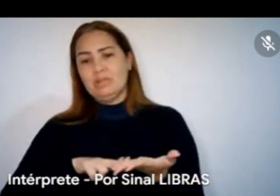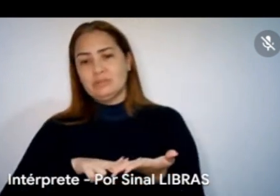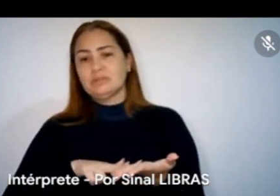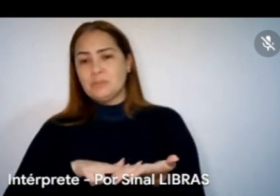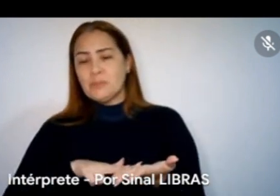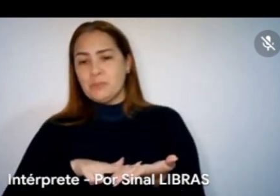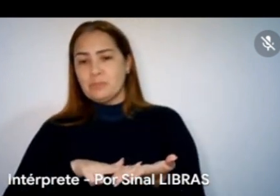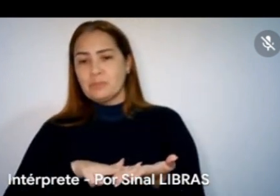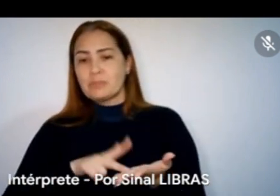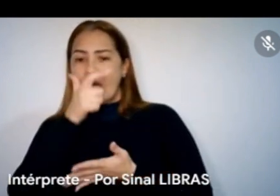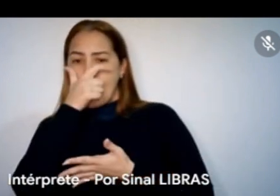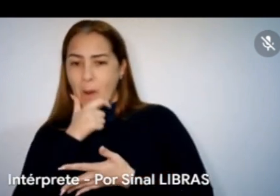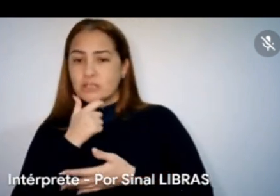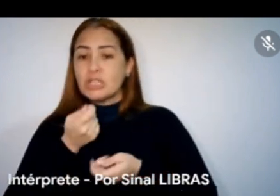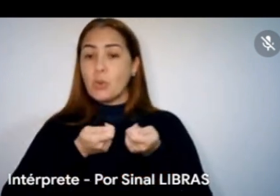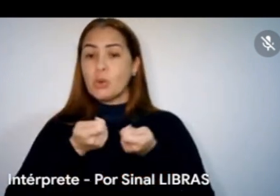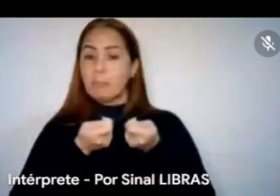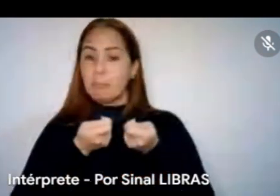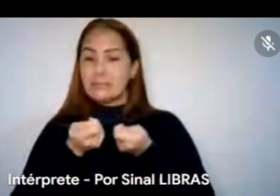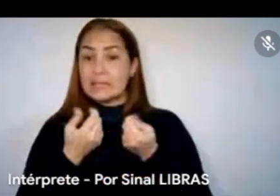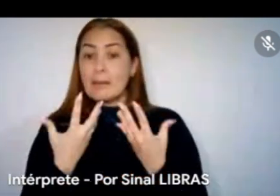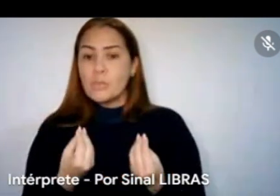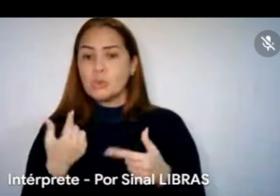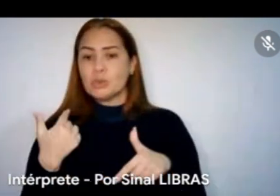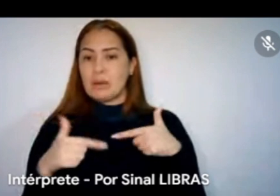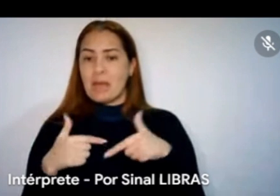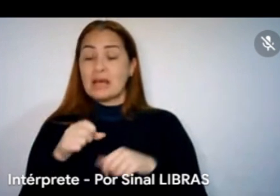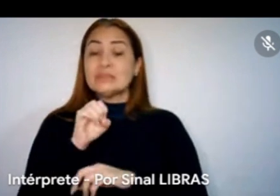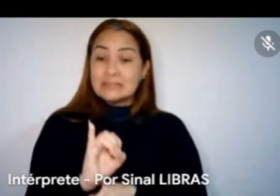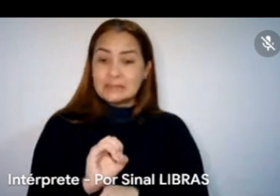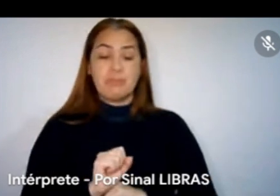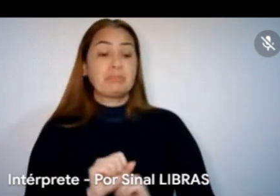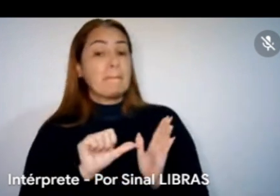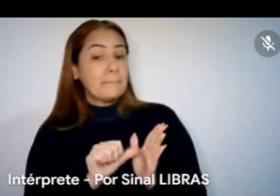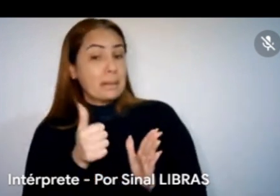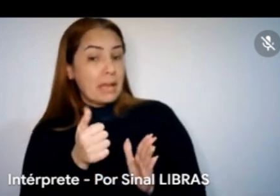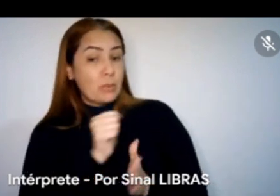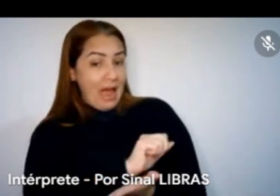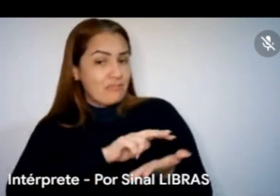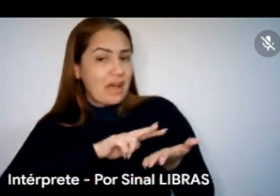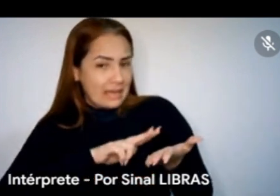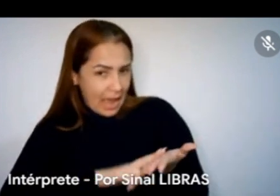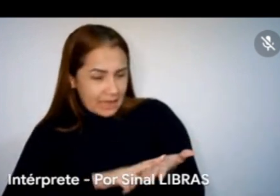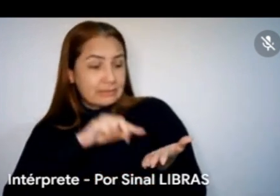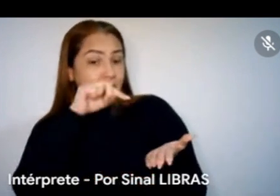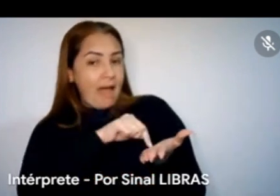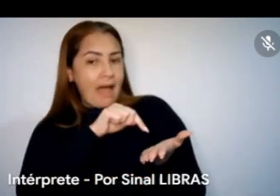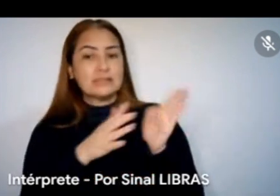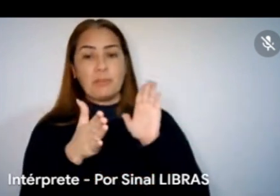vocês economizariam muito mais trabalho se vocês primeiro avaliassem as propostas